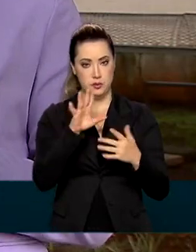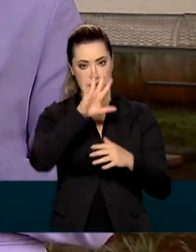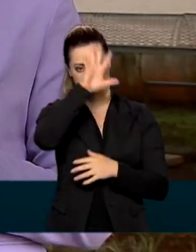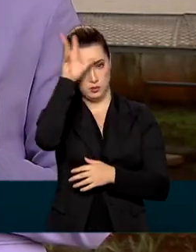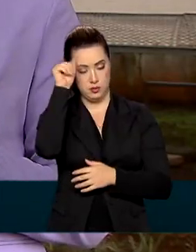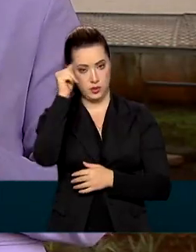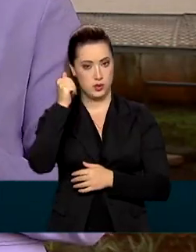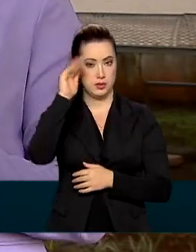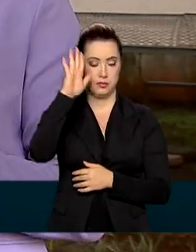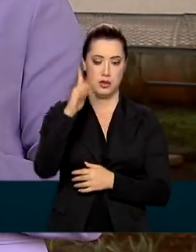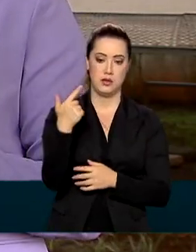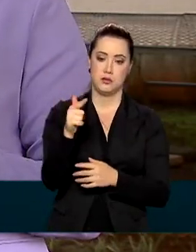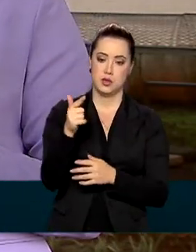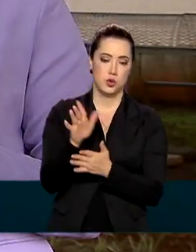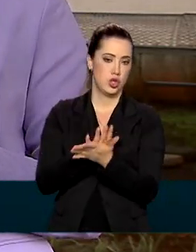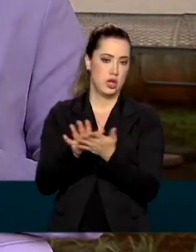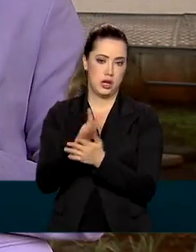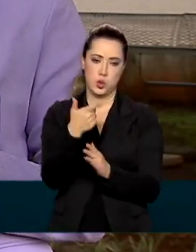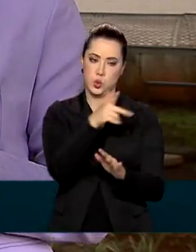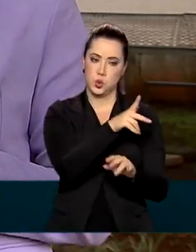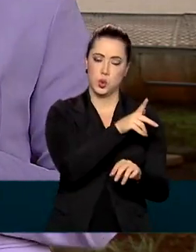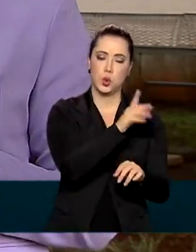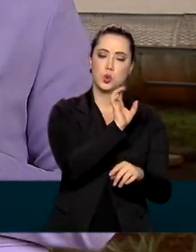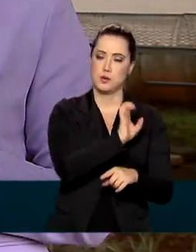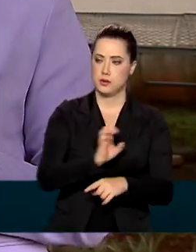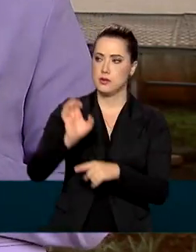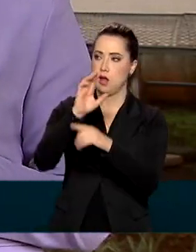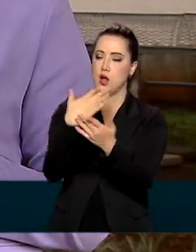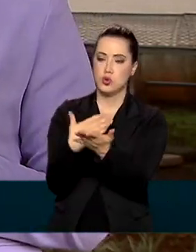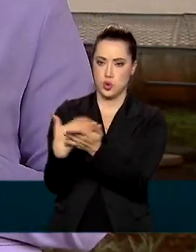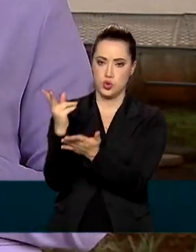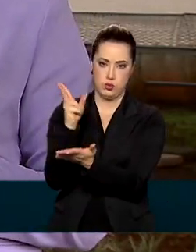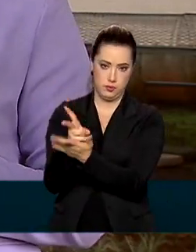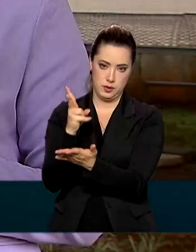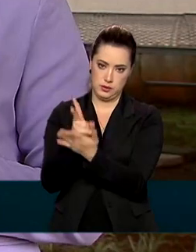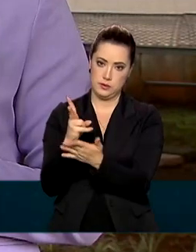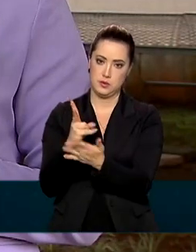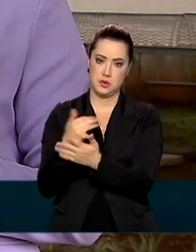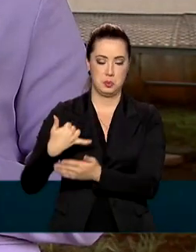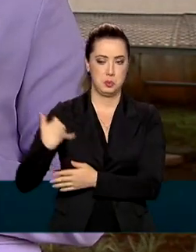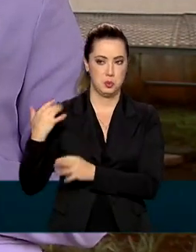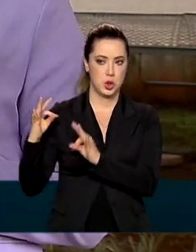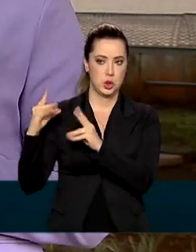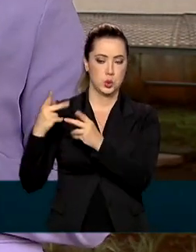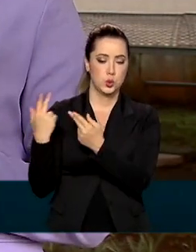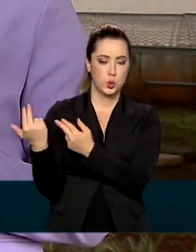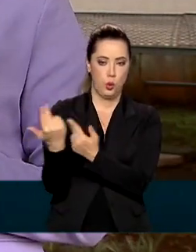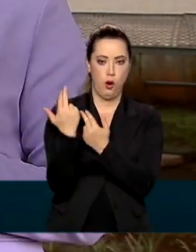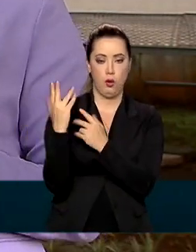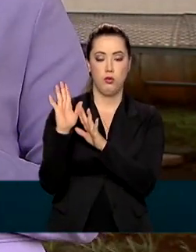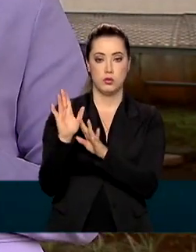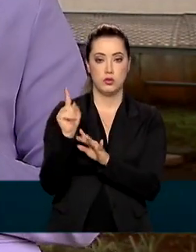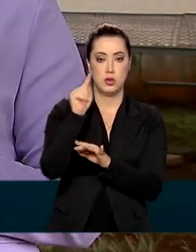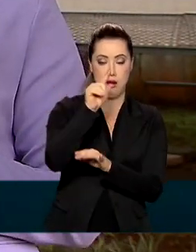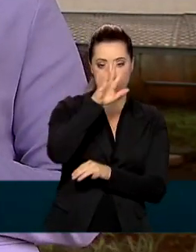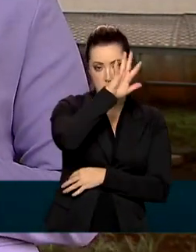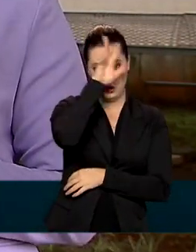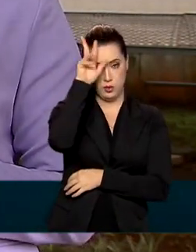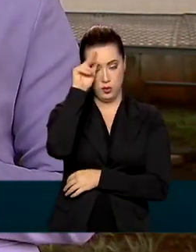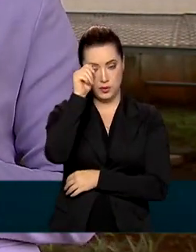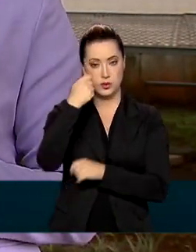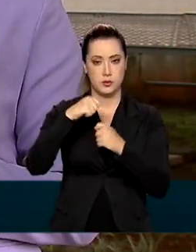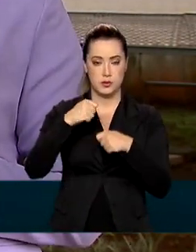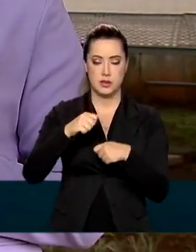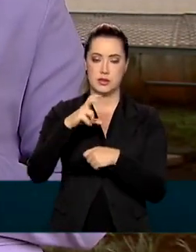Amazonas, sem tirar nada dos outros estados. Além disso, o ministro definiu uma nova estratégia para transferência de